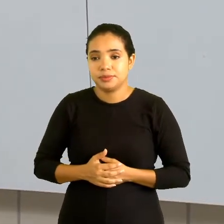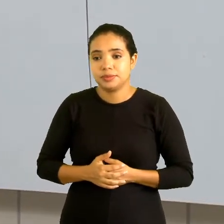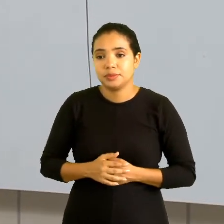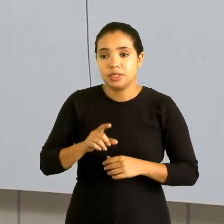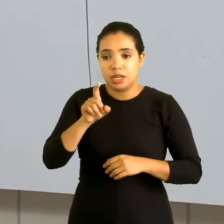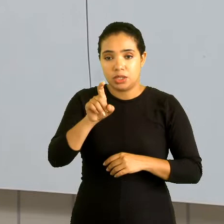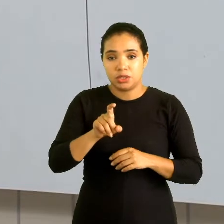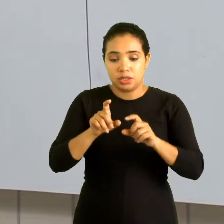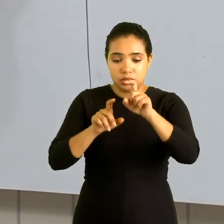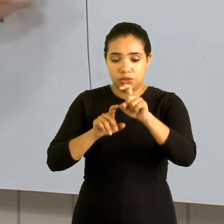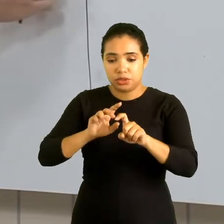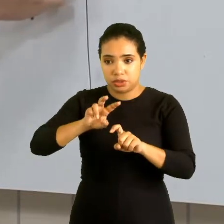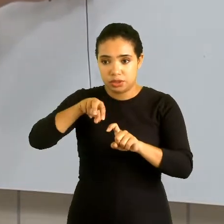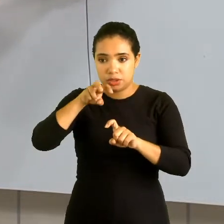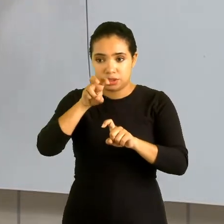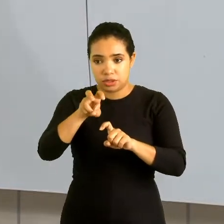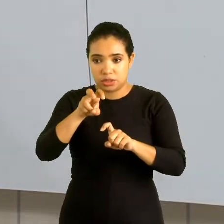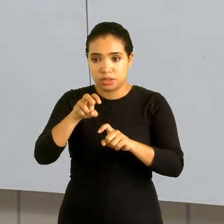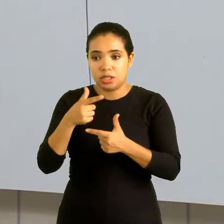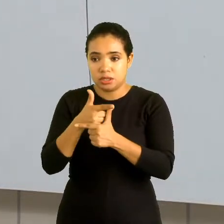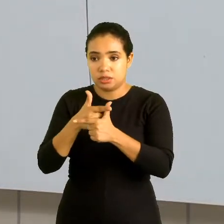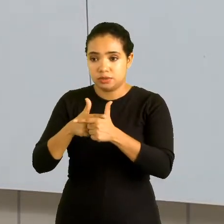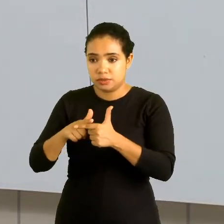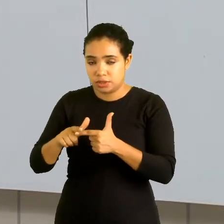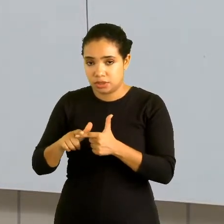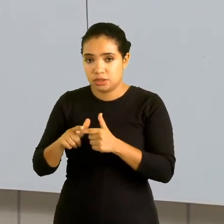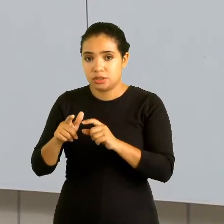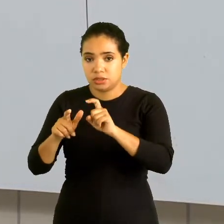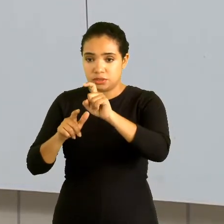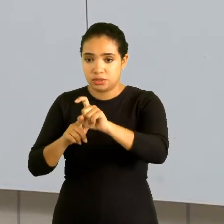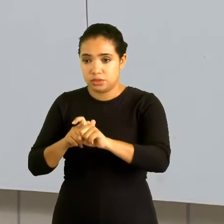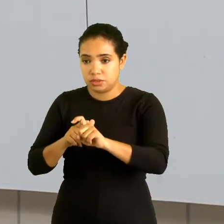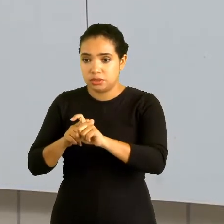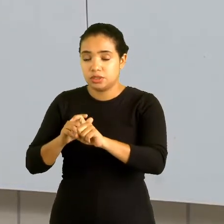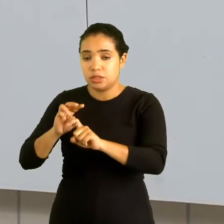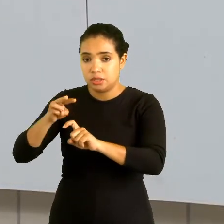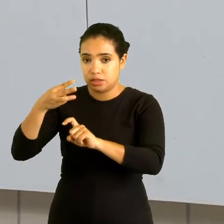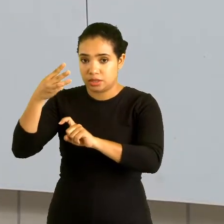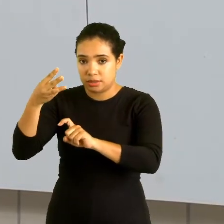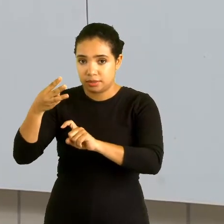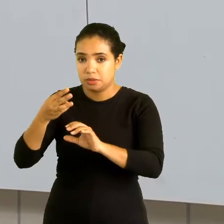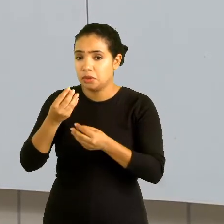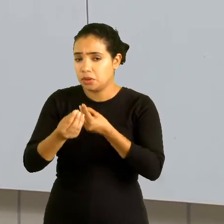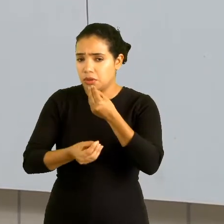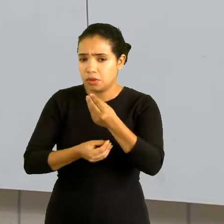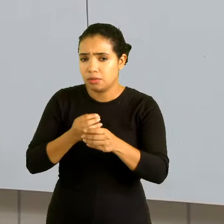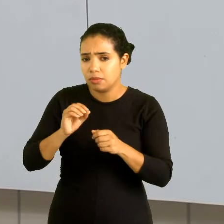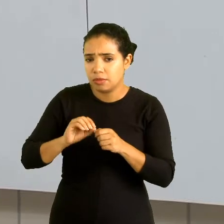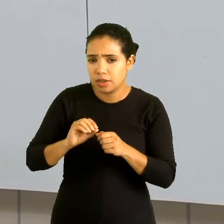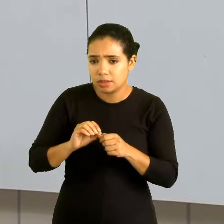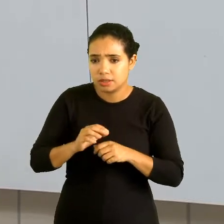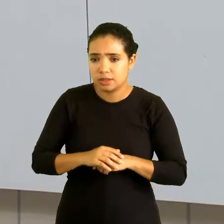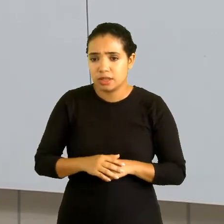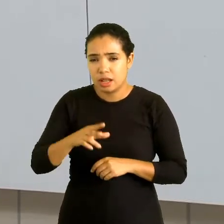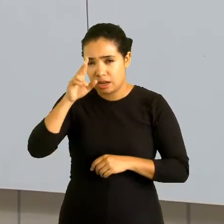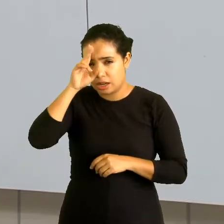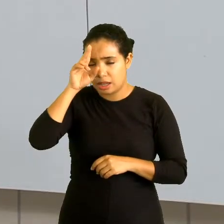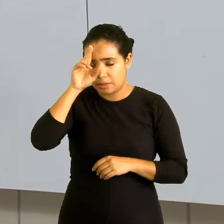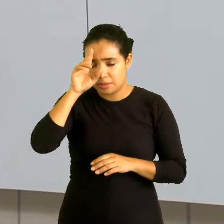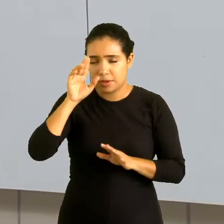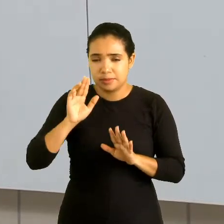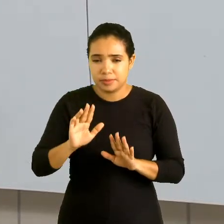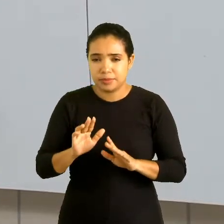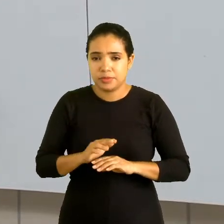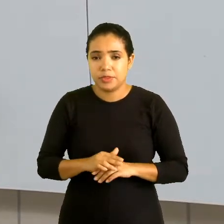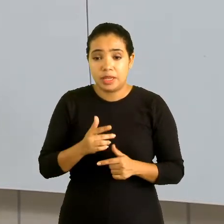X elevado à quinta dividido por x elevado ao cubo. Como é que faz mesmo? É só lembrar da propriedade.